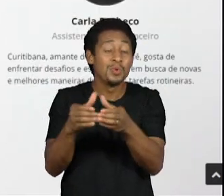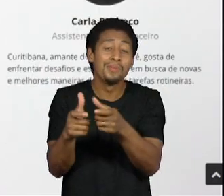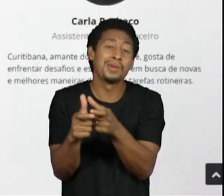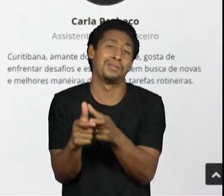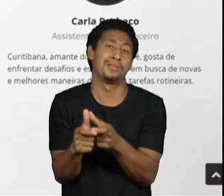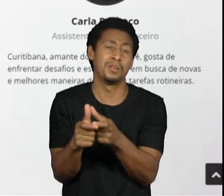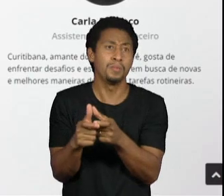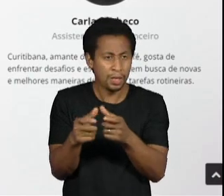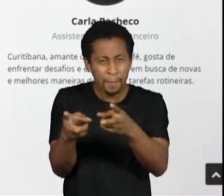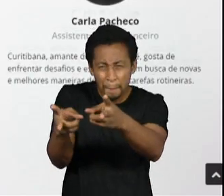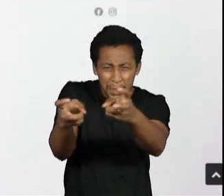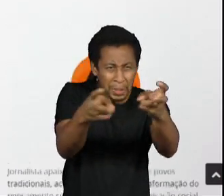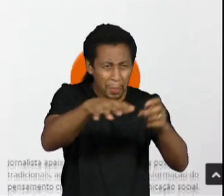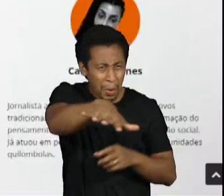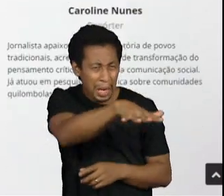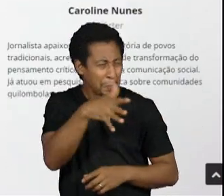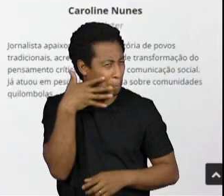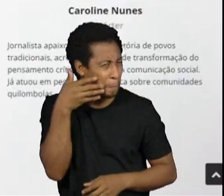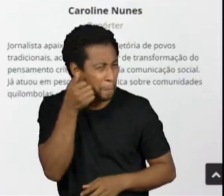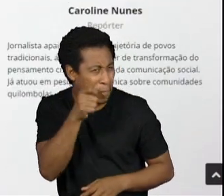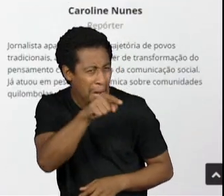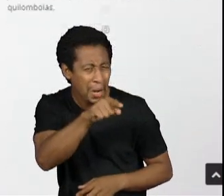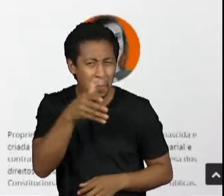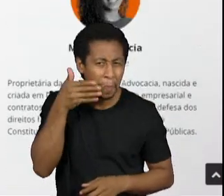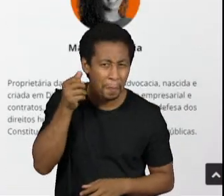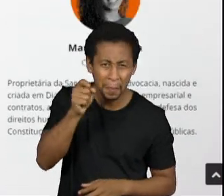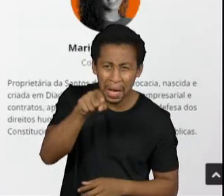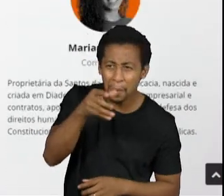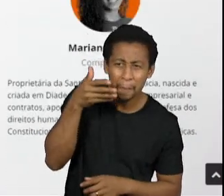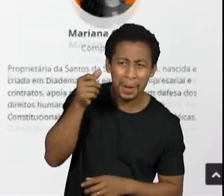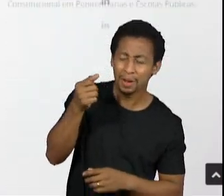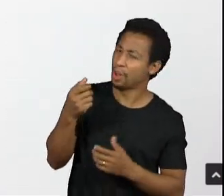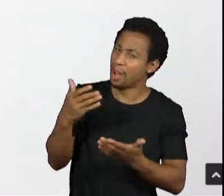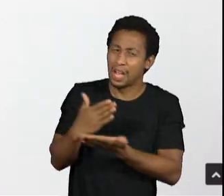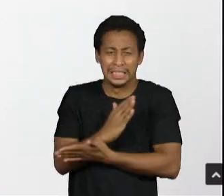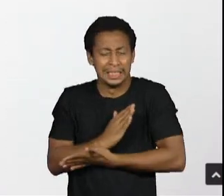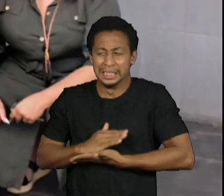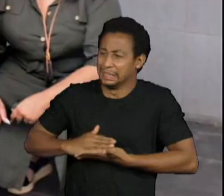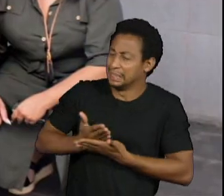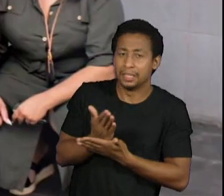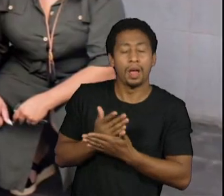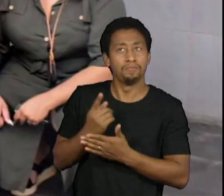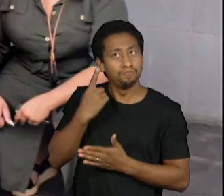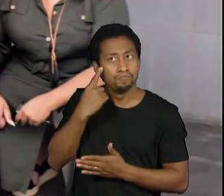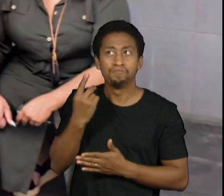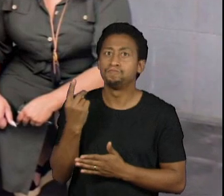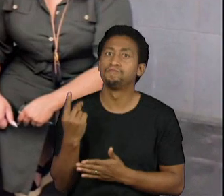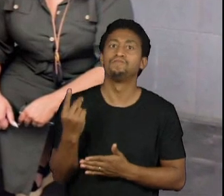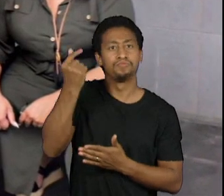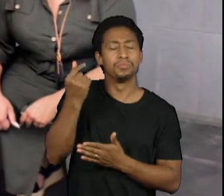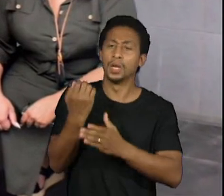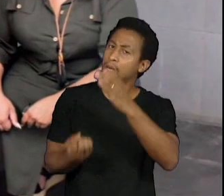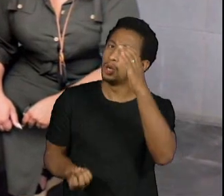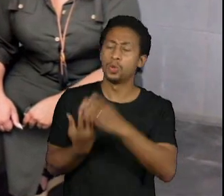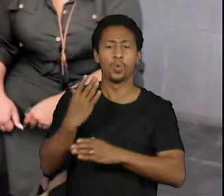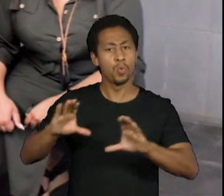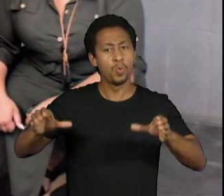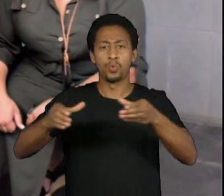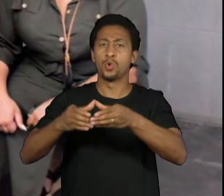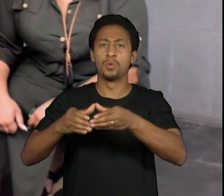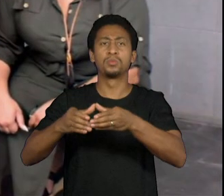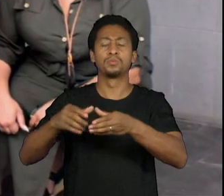incomodavam bastante com isso. E ali eles tiveram essa ideia de criar, primeiro, inicialmente, um grupo